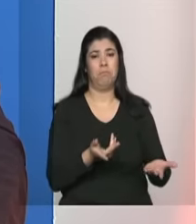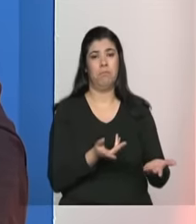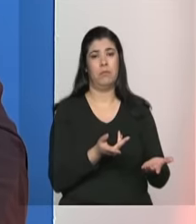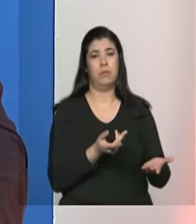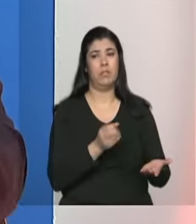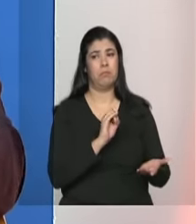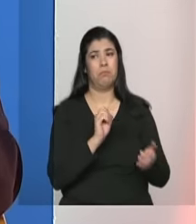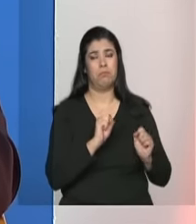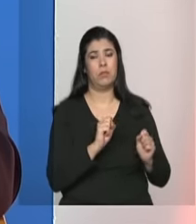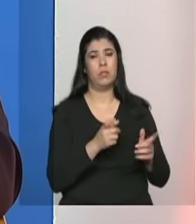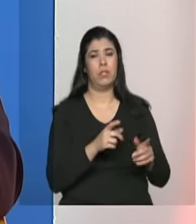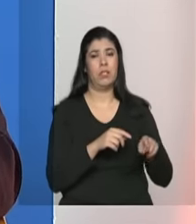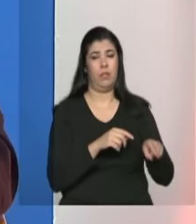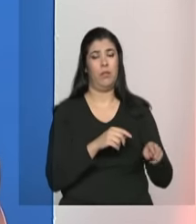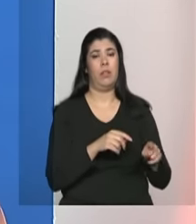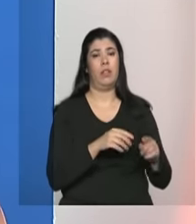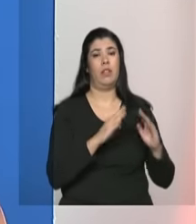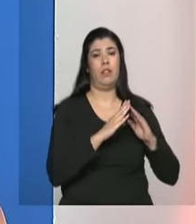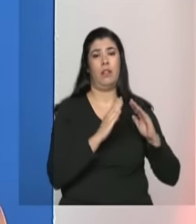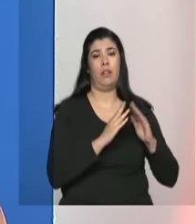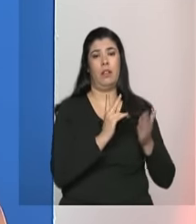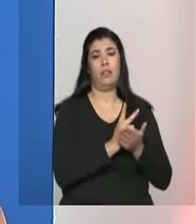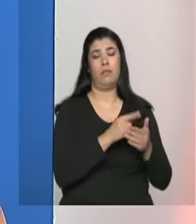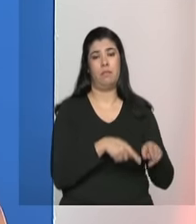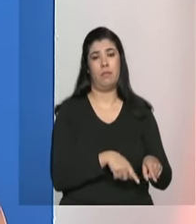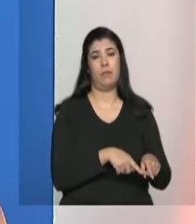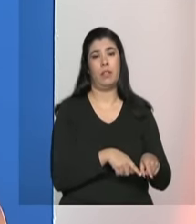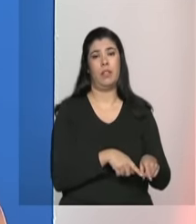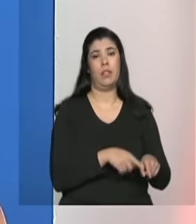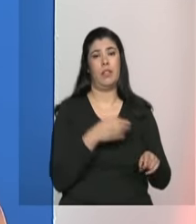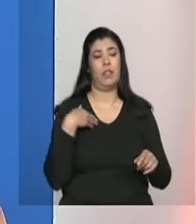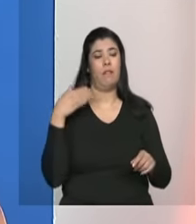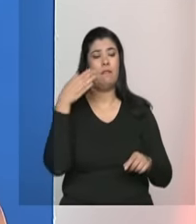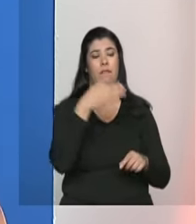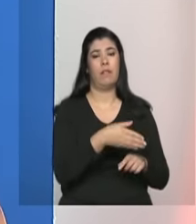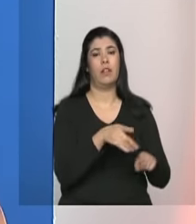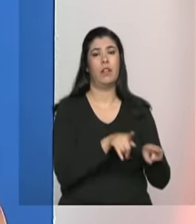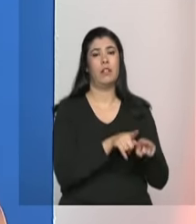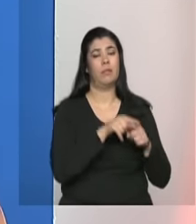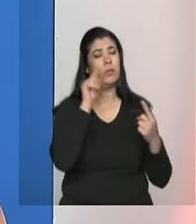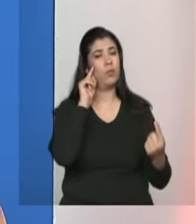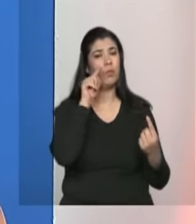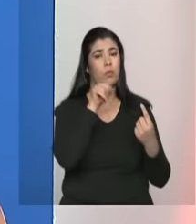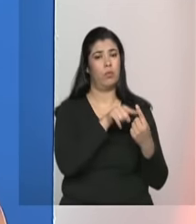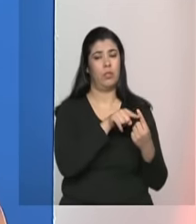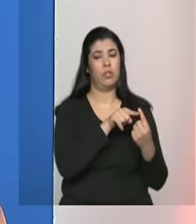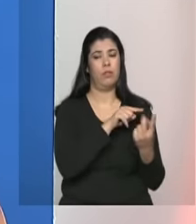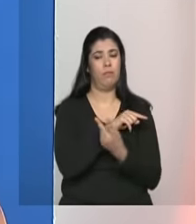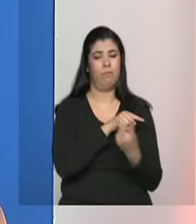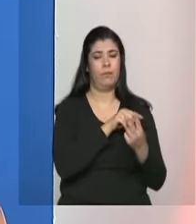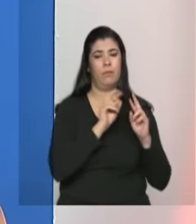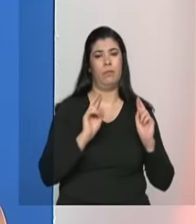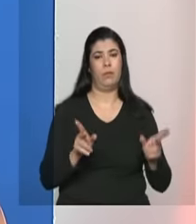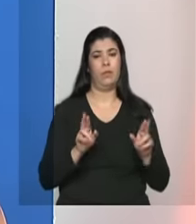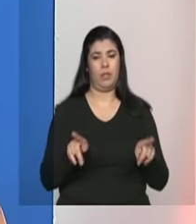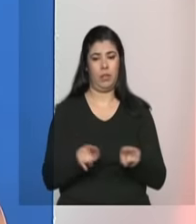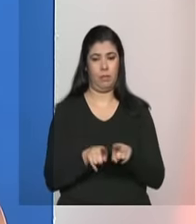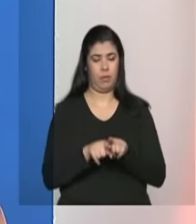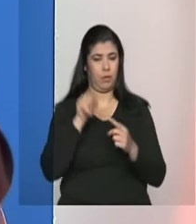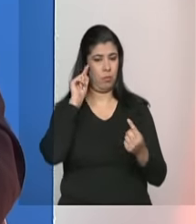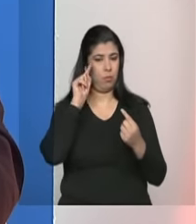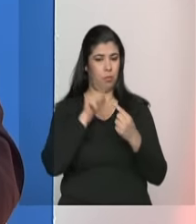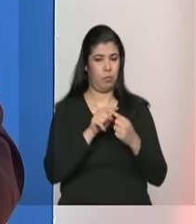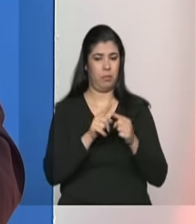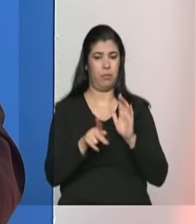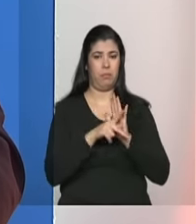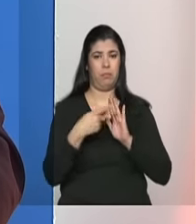permanência então ele tem essa característica e claro os objetivos também são distintos até em virtude do propósito que ele se